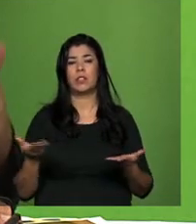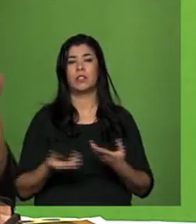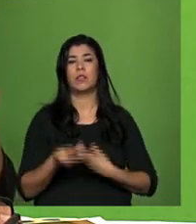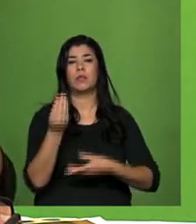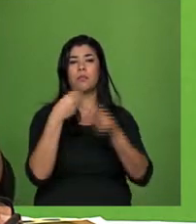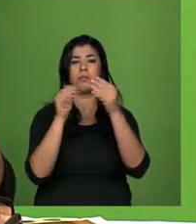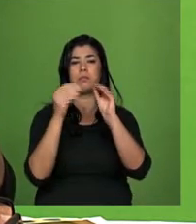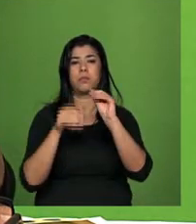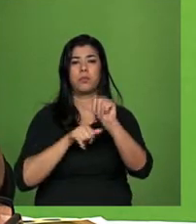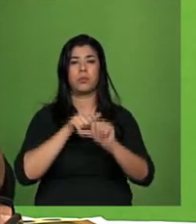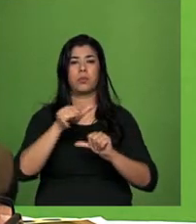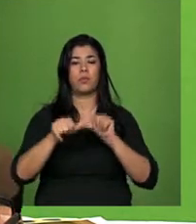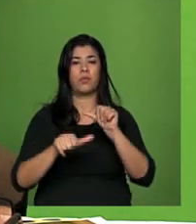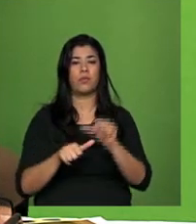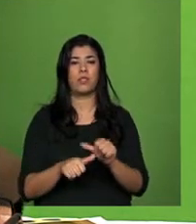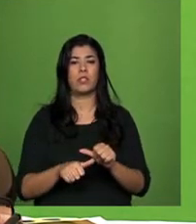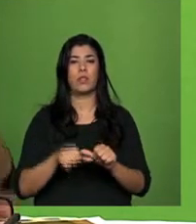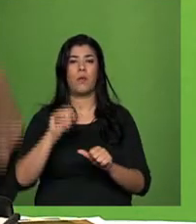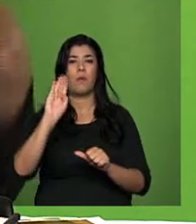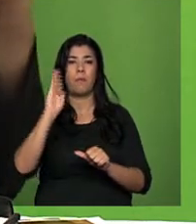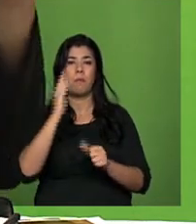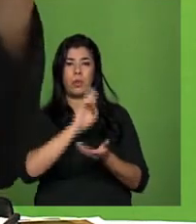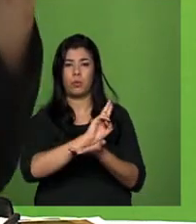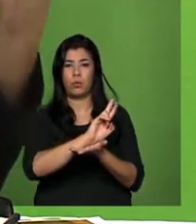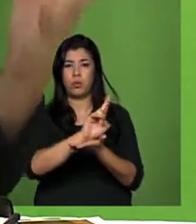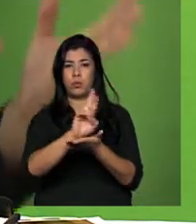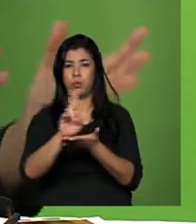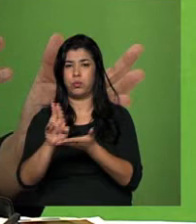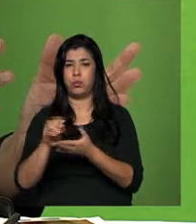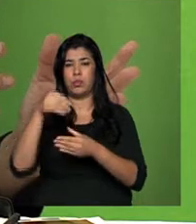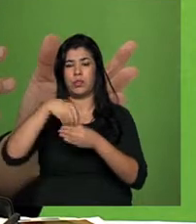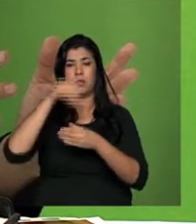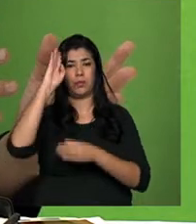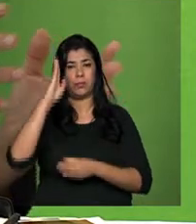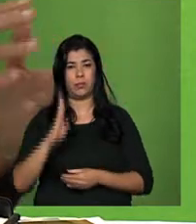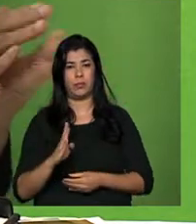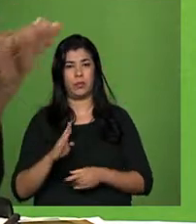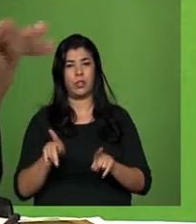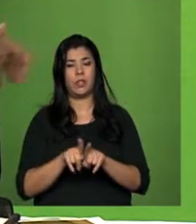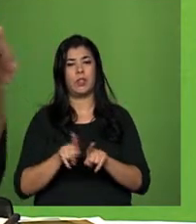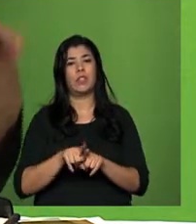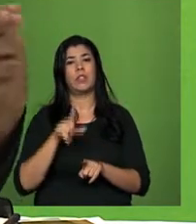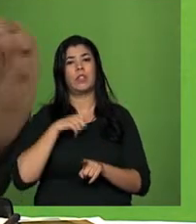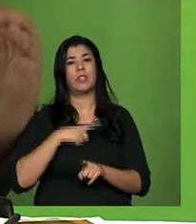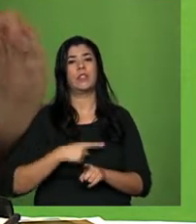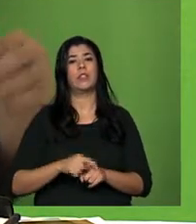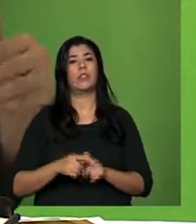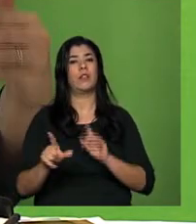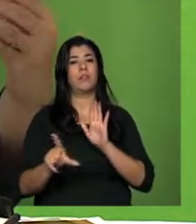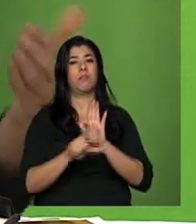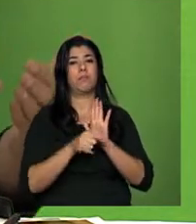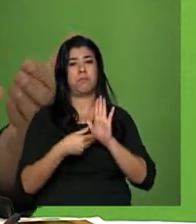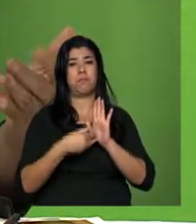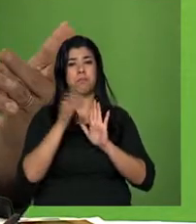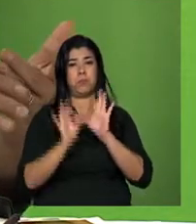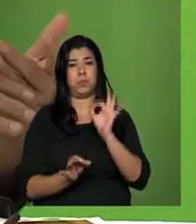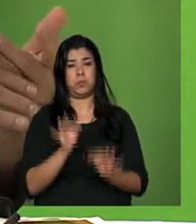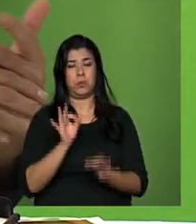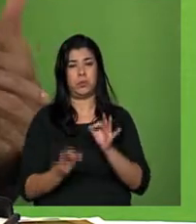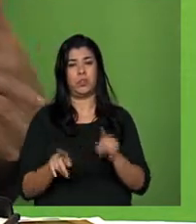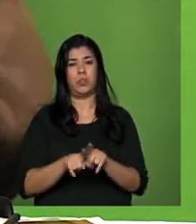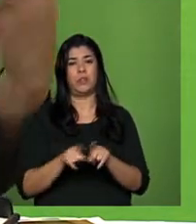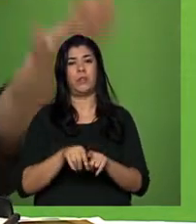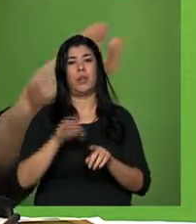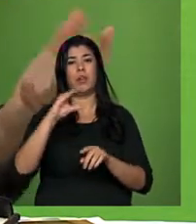da Convenção da Diversidade Biológica no Brasil. Nós, com isso, concluímos o arcabouço jurídico no Brasil de aplicação da Convenção.